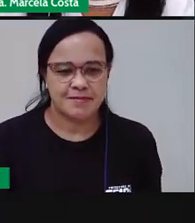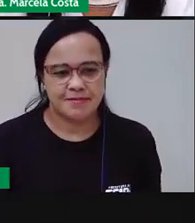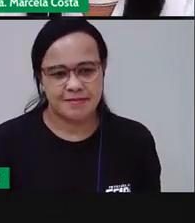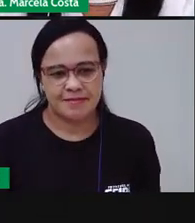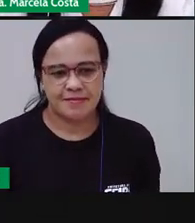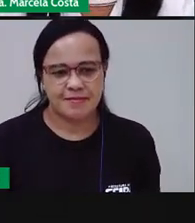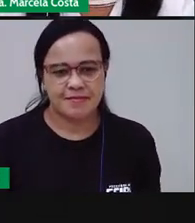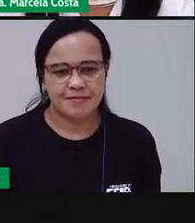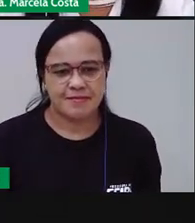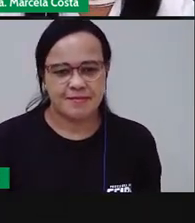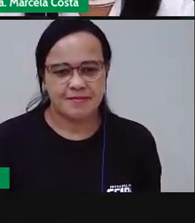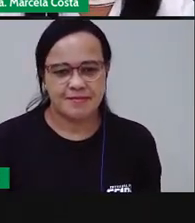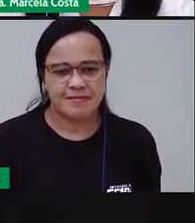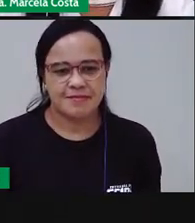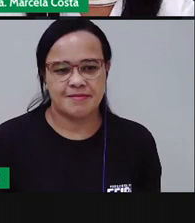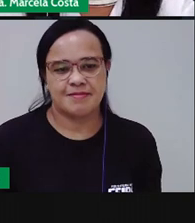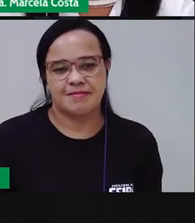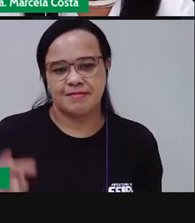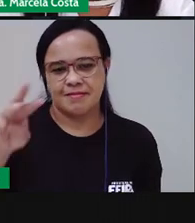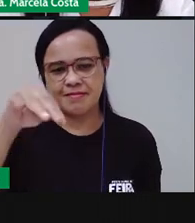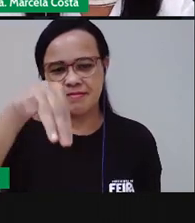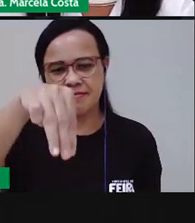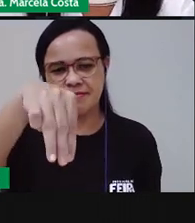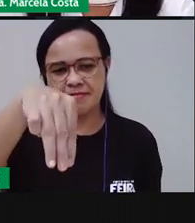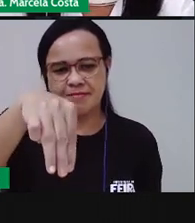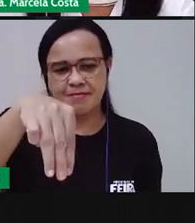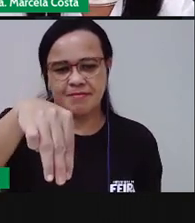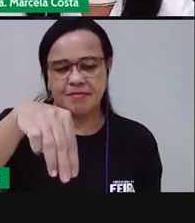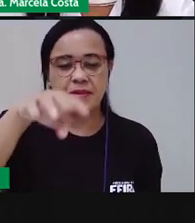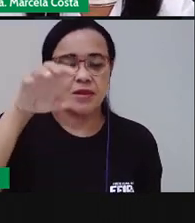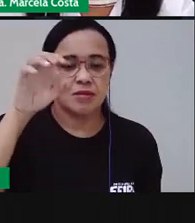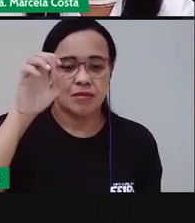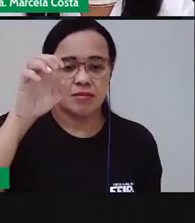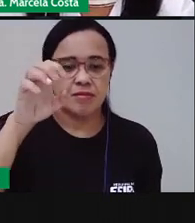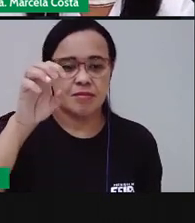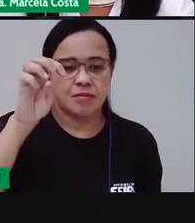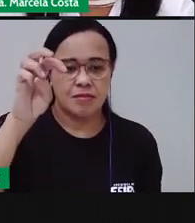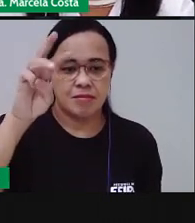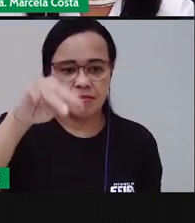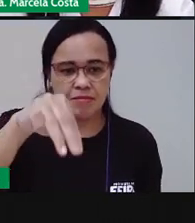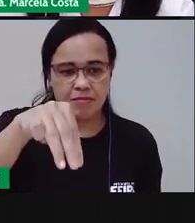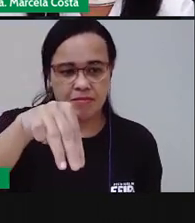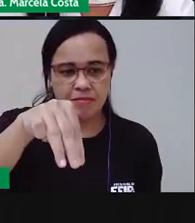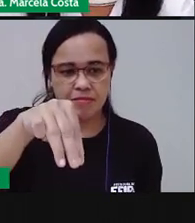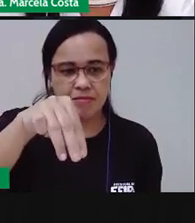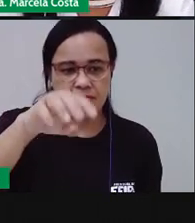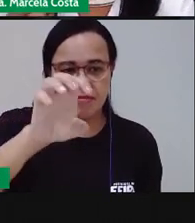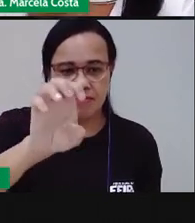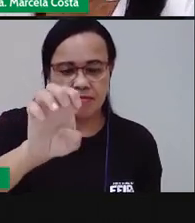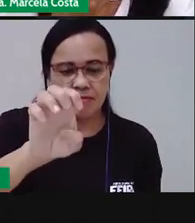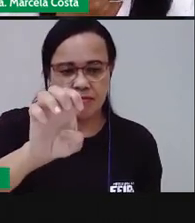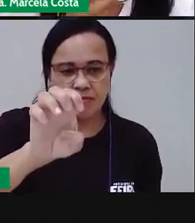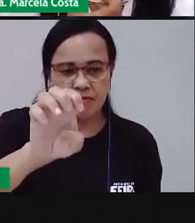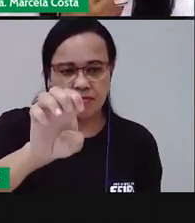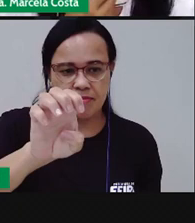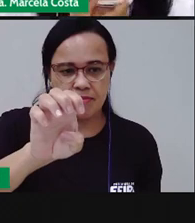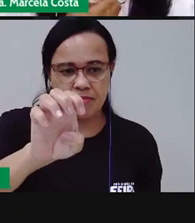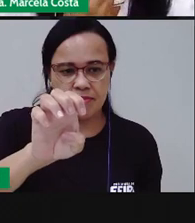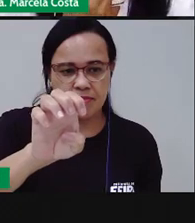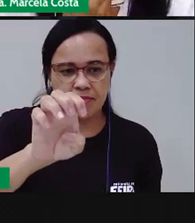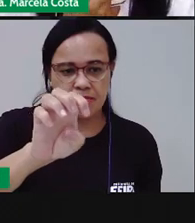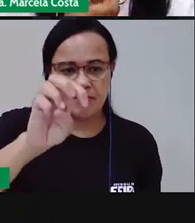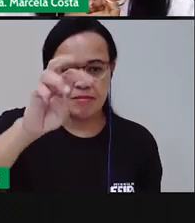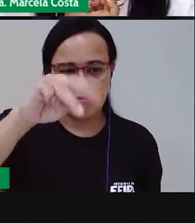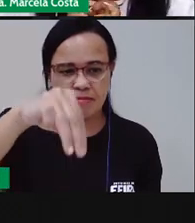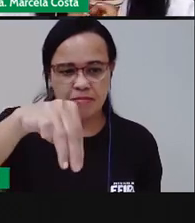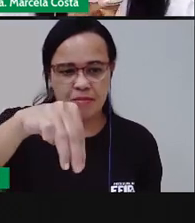Tá ouvindo o som da letra E, não isso? Da letra M. Mé. Mé. Eu vejo muito forte